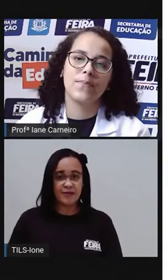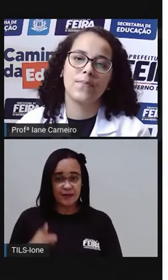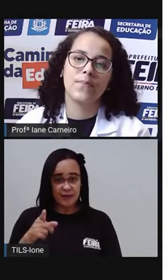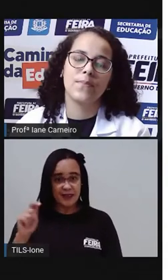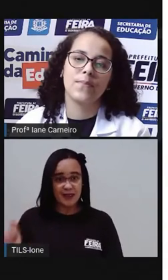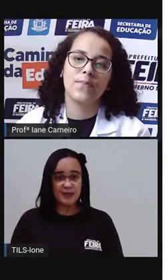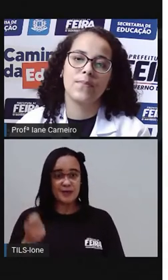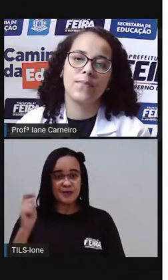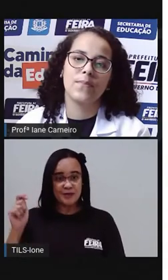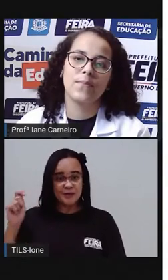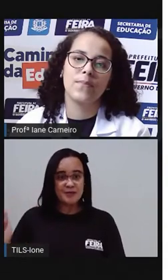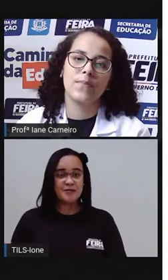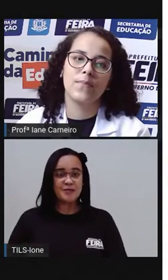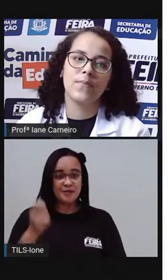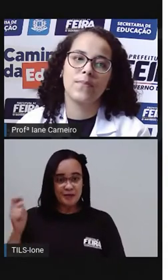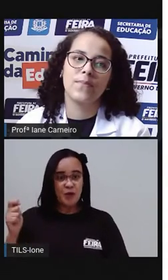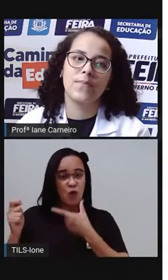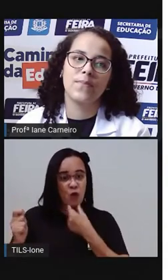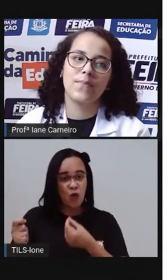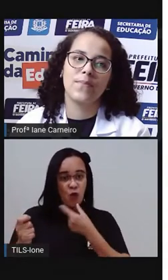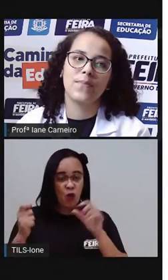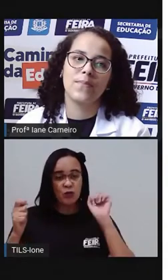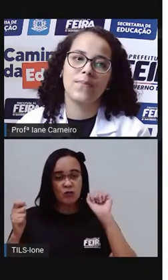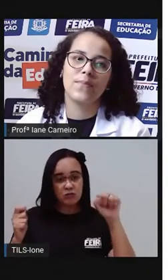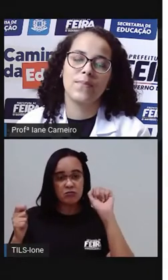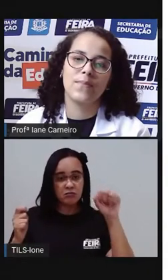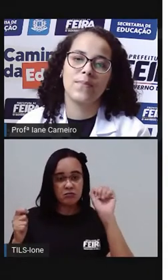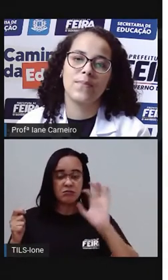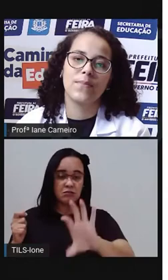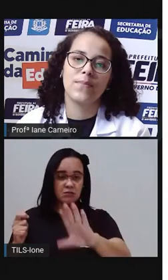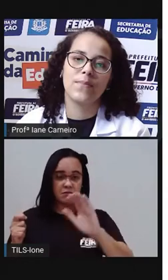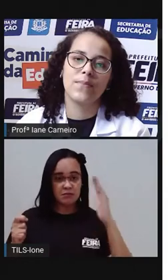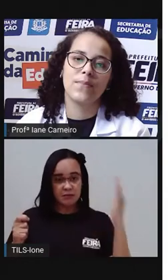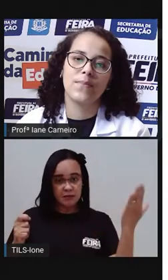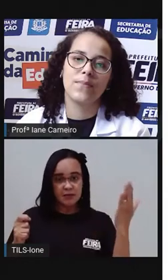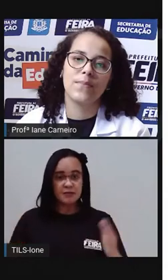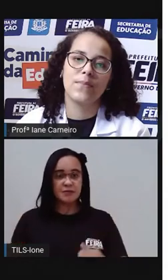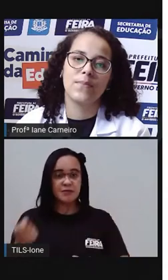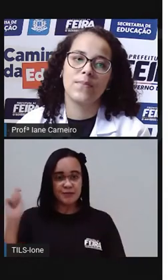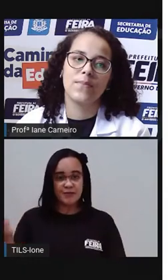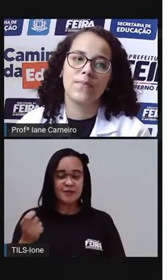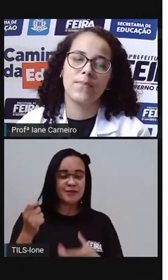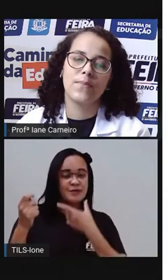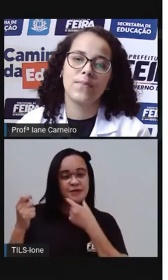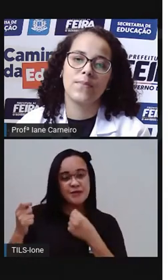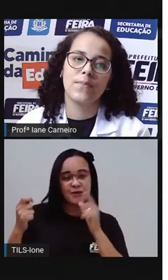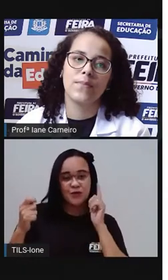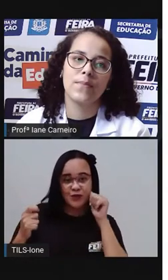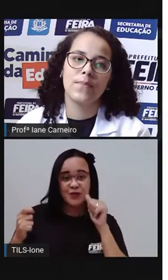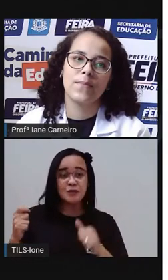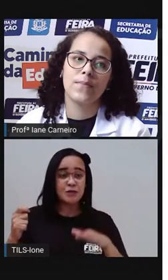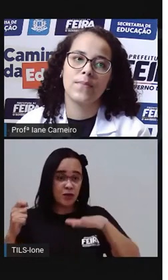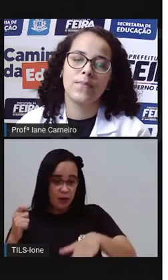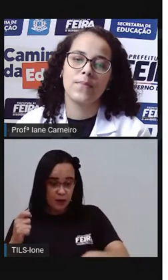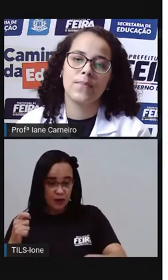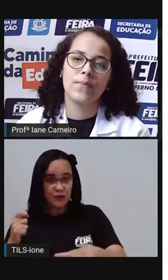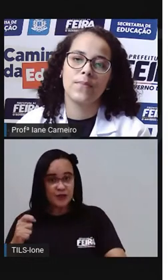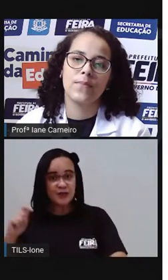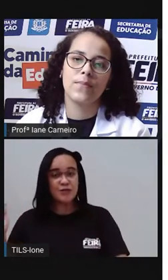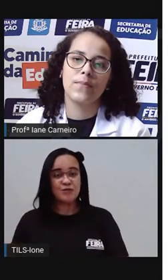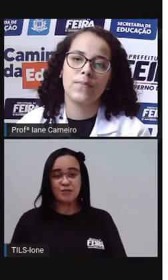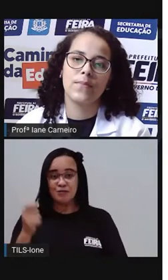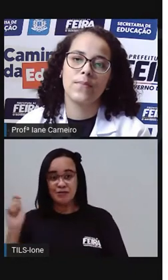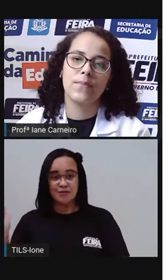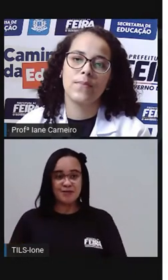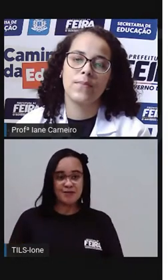O homem bateu em minha porta, eu, abri, senhoras e senhores, ponha a mão